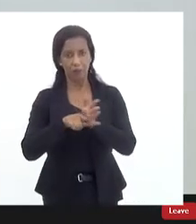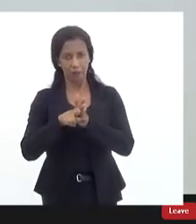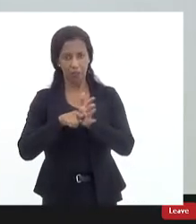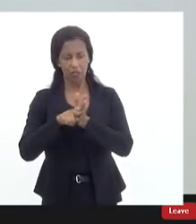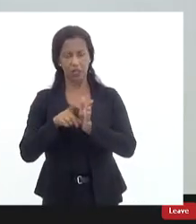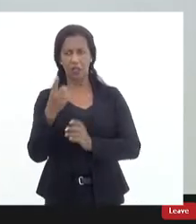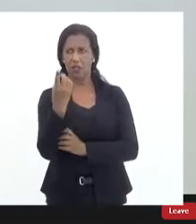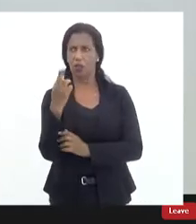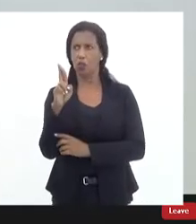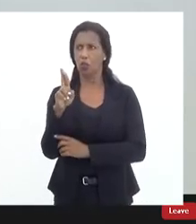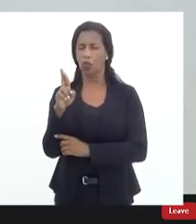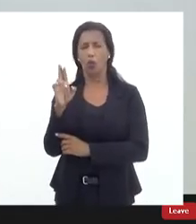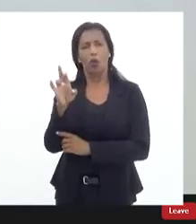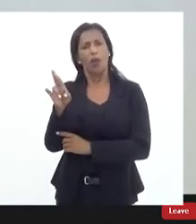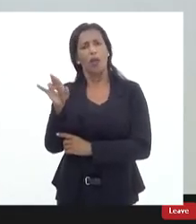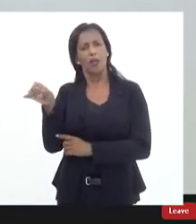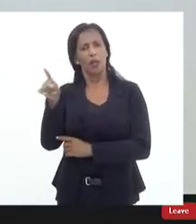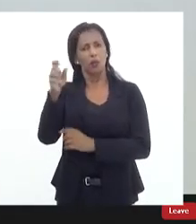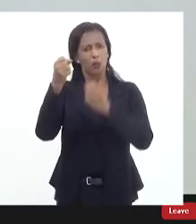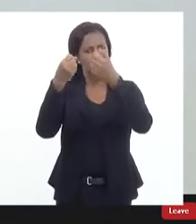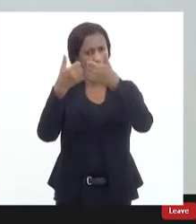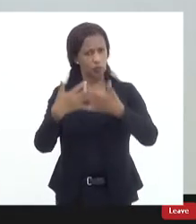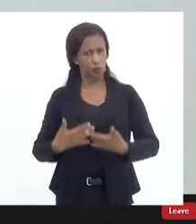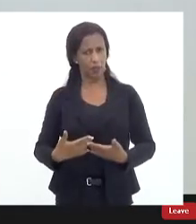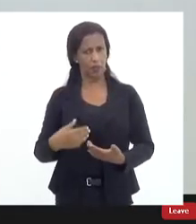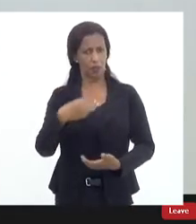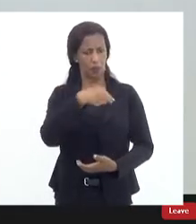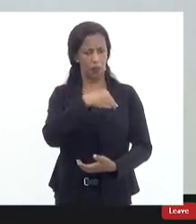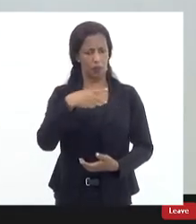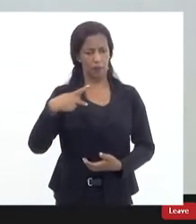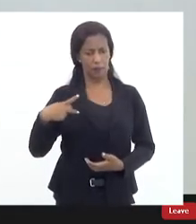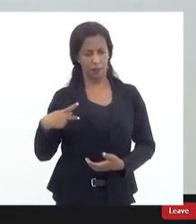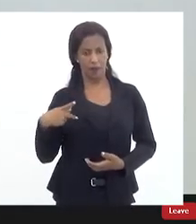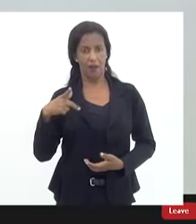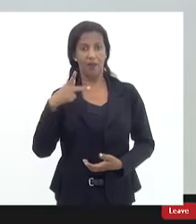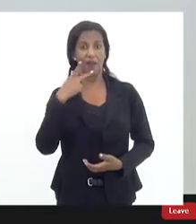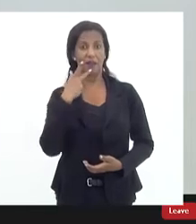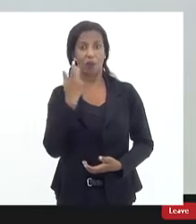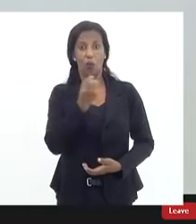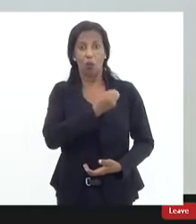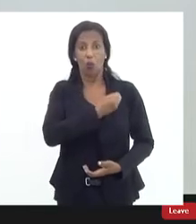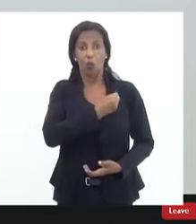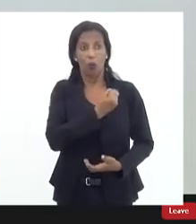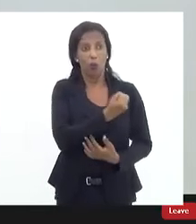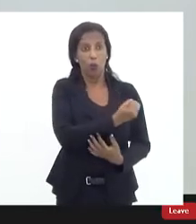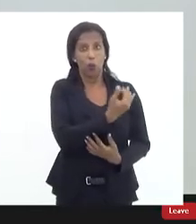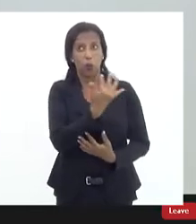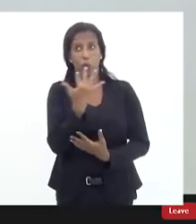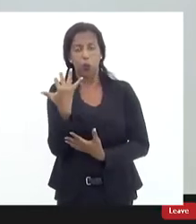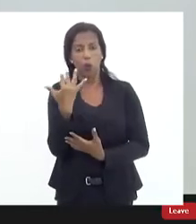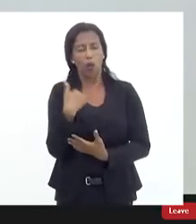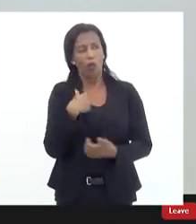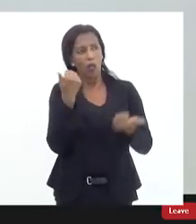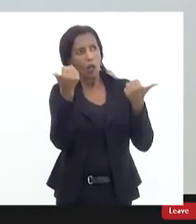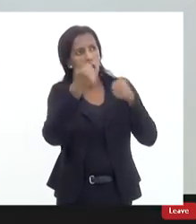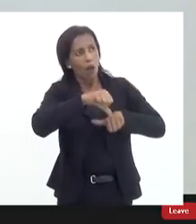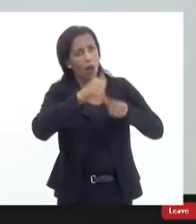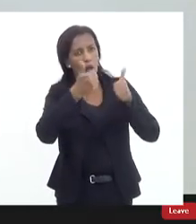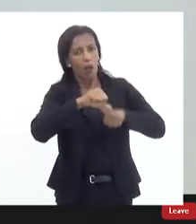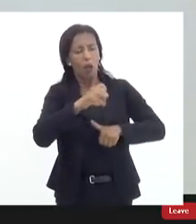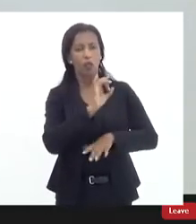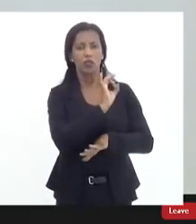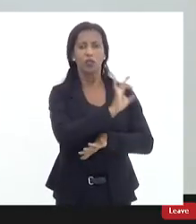depois pode esclarecer melhor mas uma pesquisa do MP dentro de um projeto chamado Farol indicou dos números que eles conseguiram avaliar que de